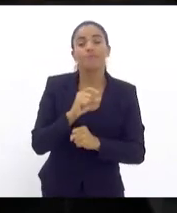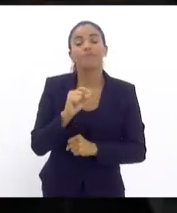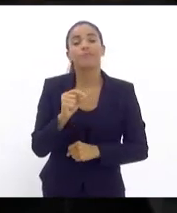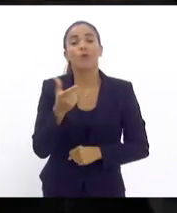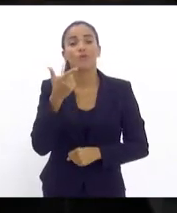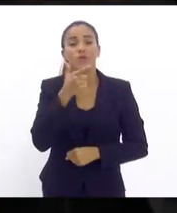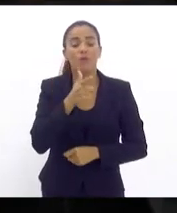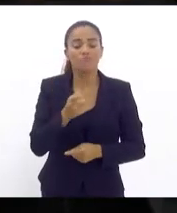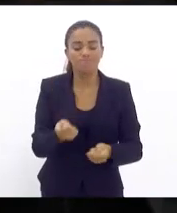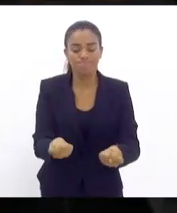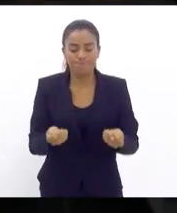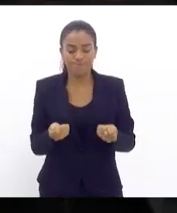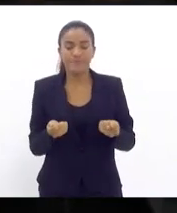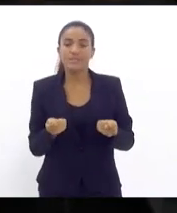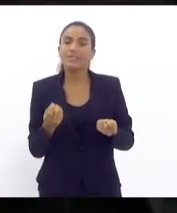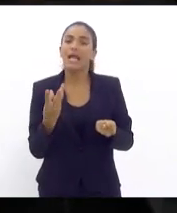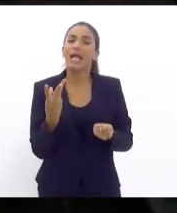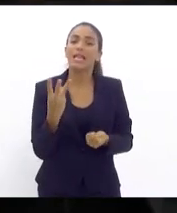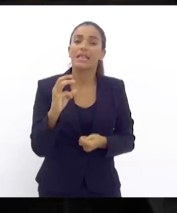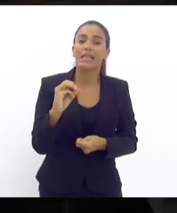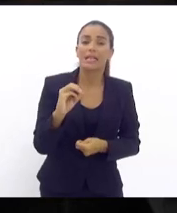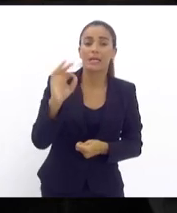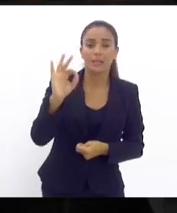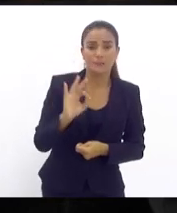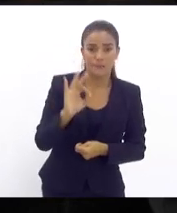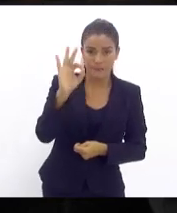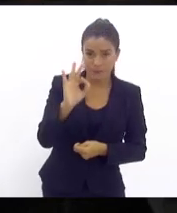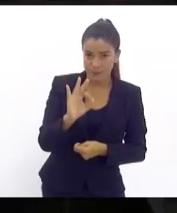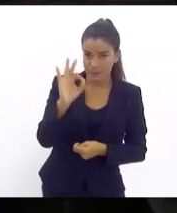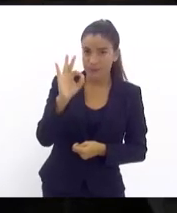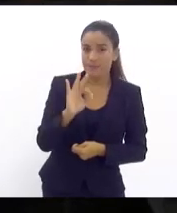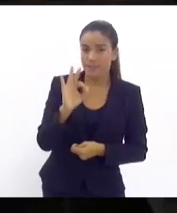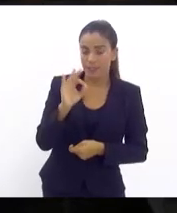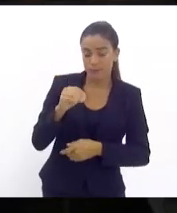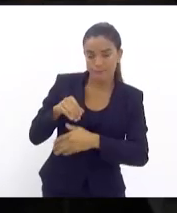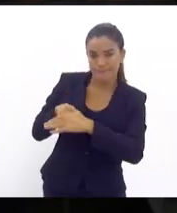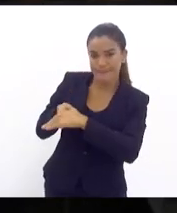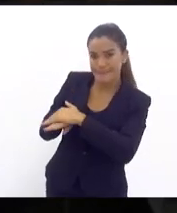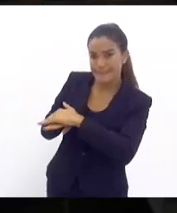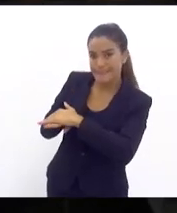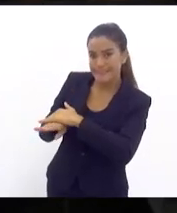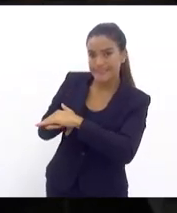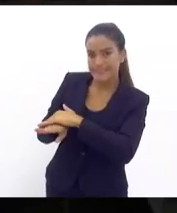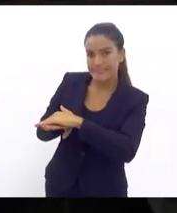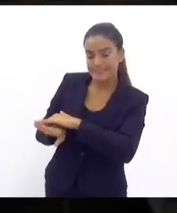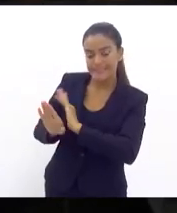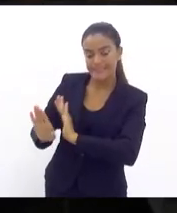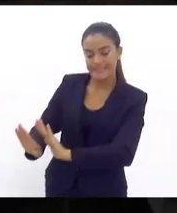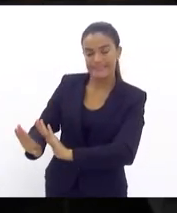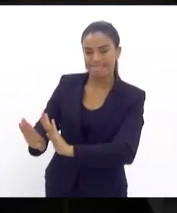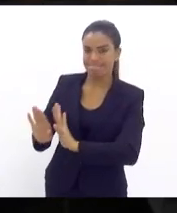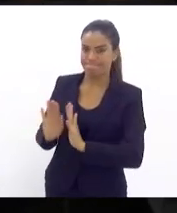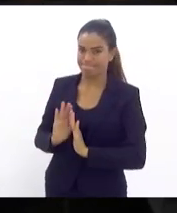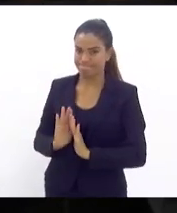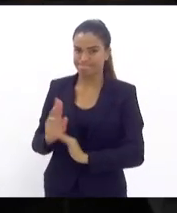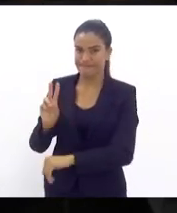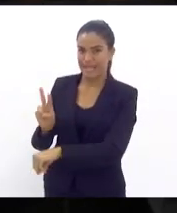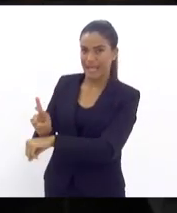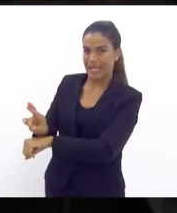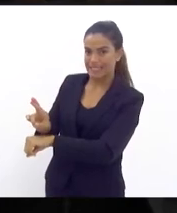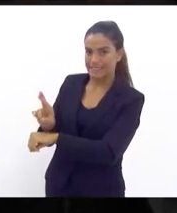30% dos recursos arrecadados para fazer face a mais